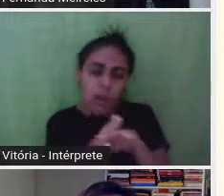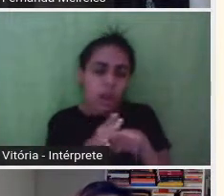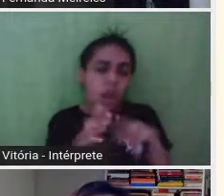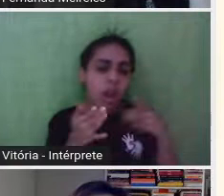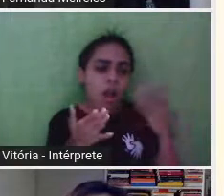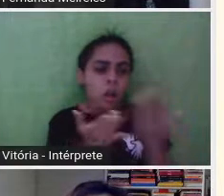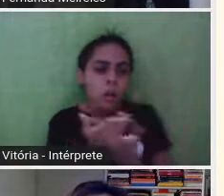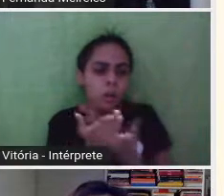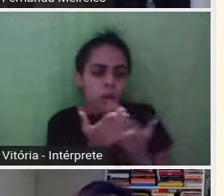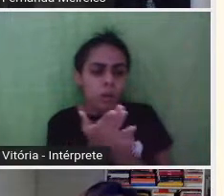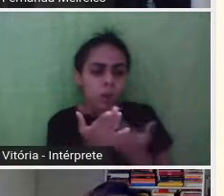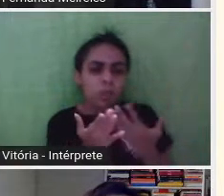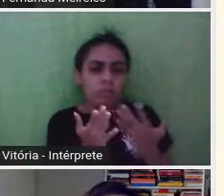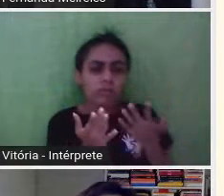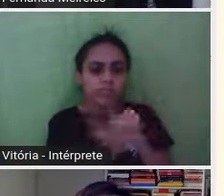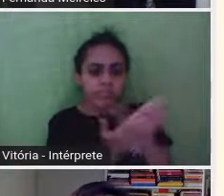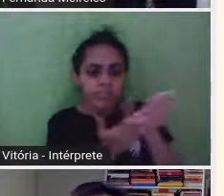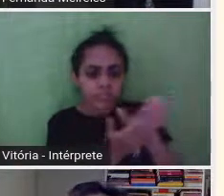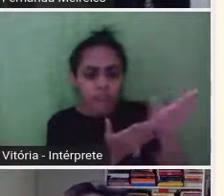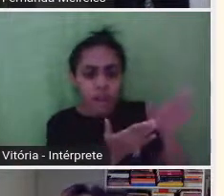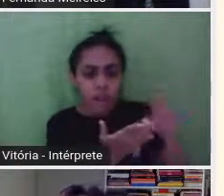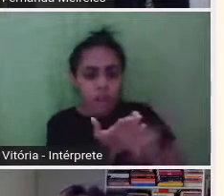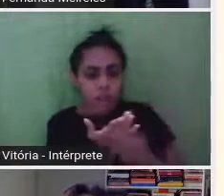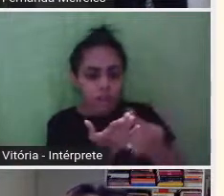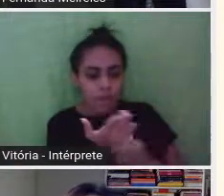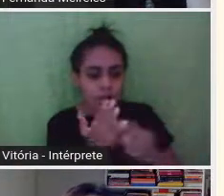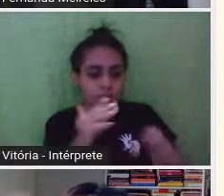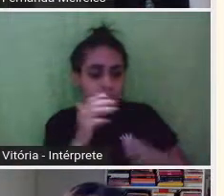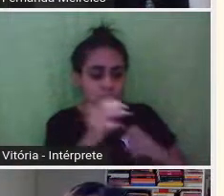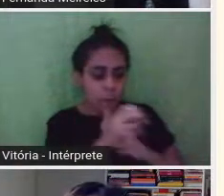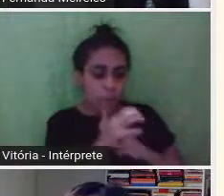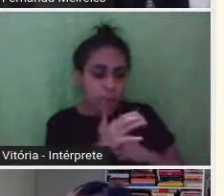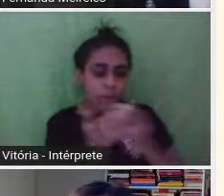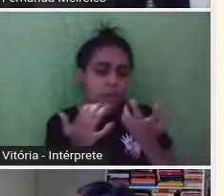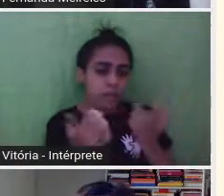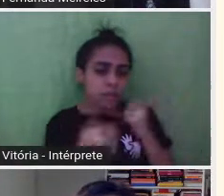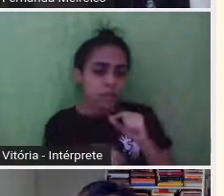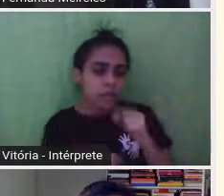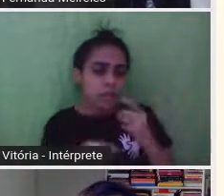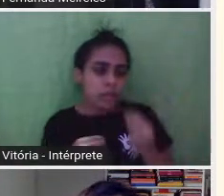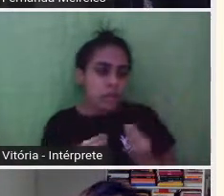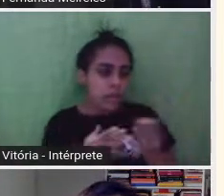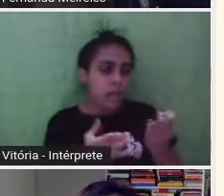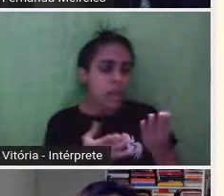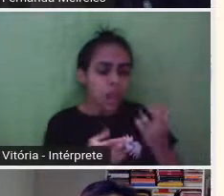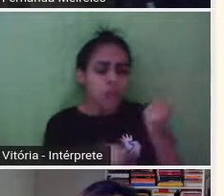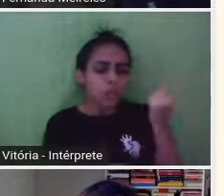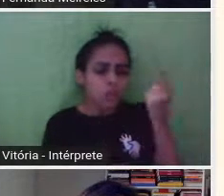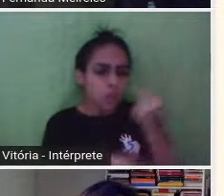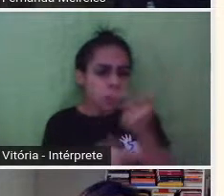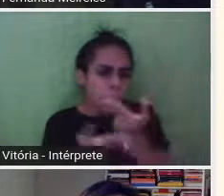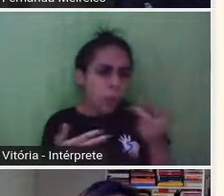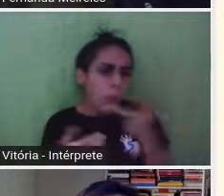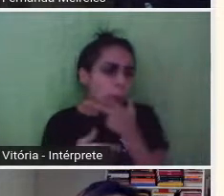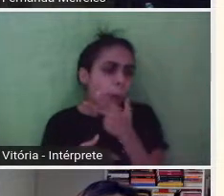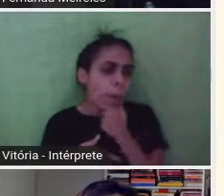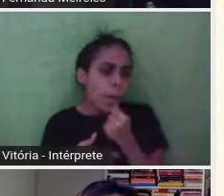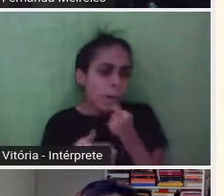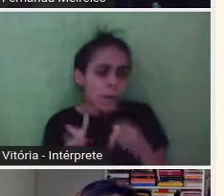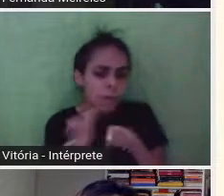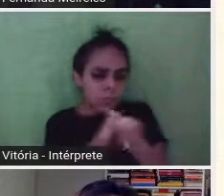Itália, quem estava recebendo, quem estava recebendo dinheiro, não sei o quê, ele fez uma lava jato